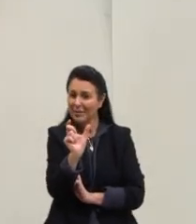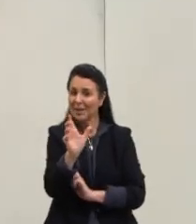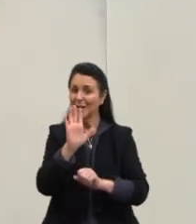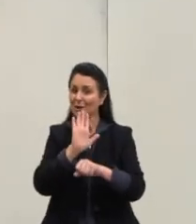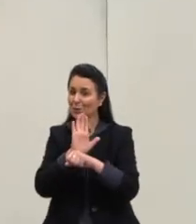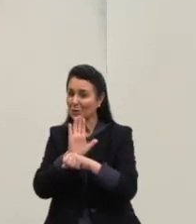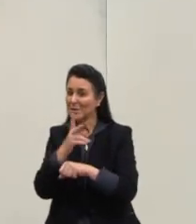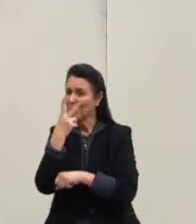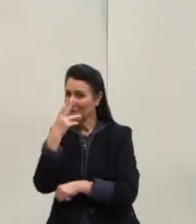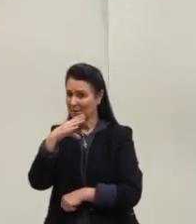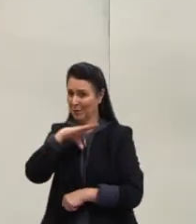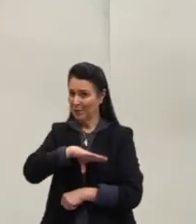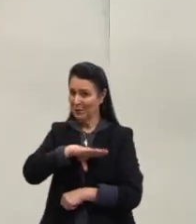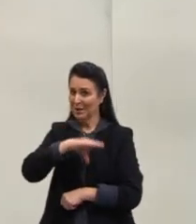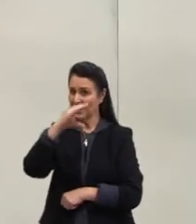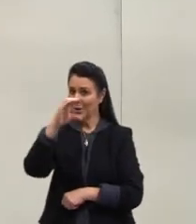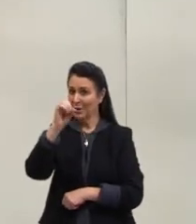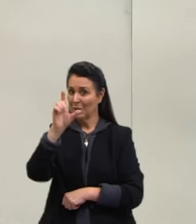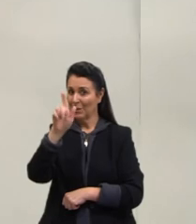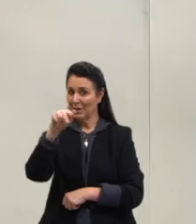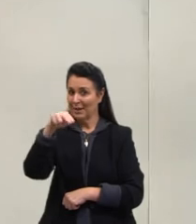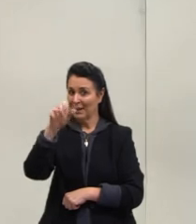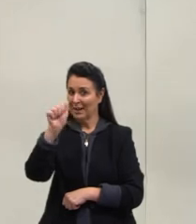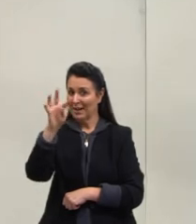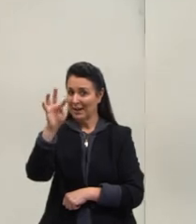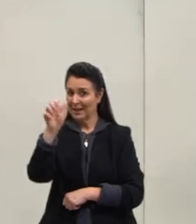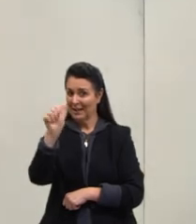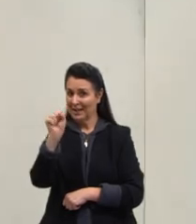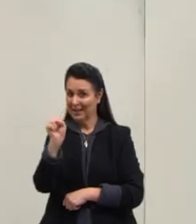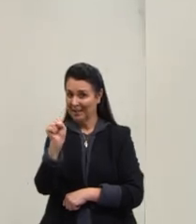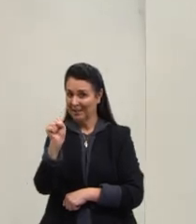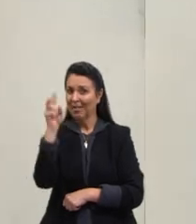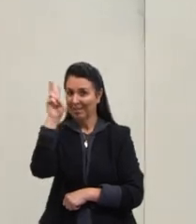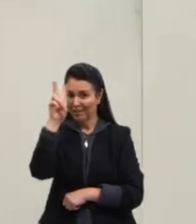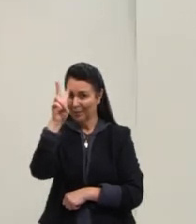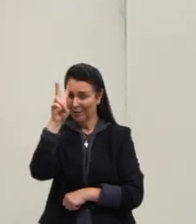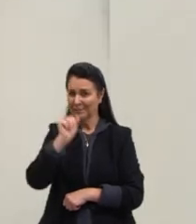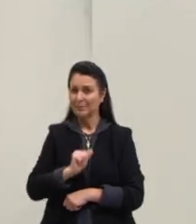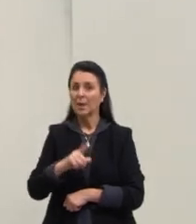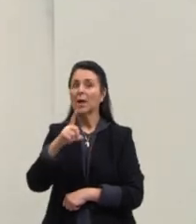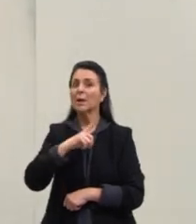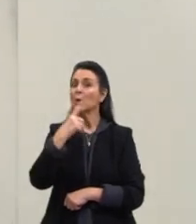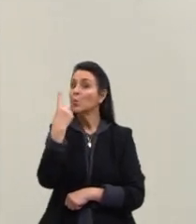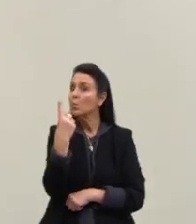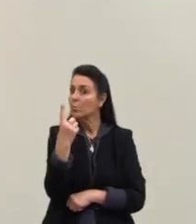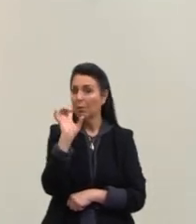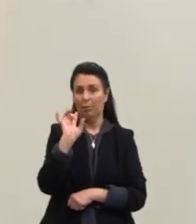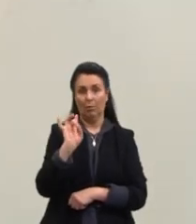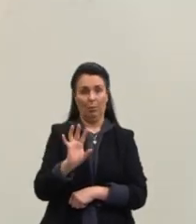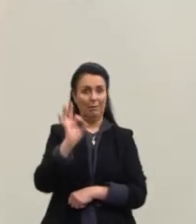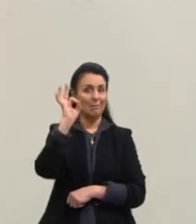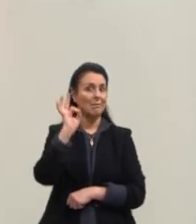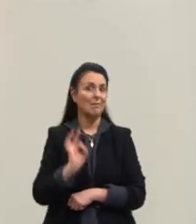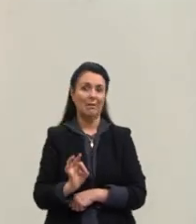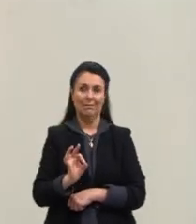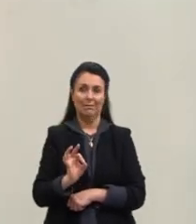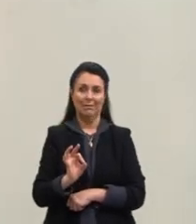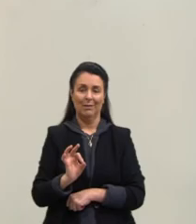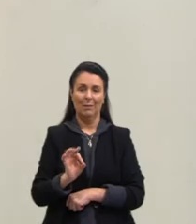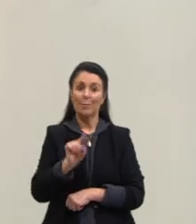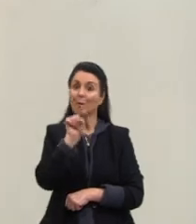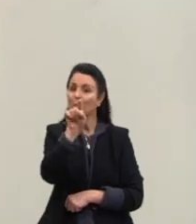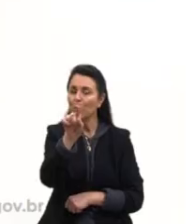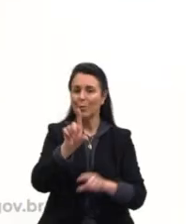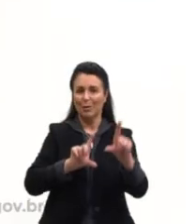próximas do português. Certo, pessoal? Então, tem uma única alternativa que é a correta para a